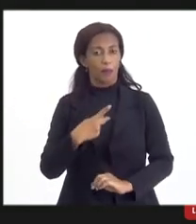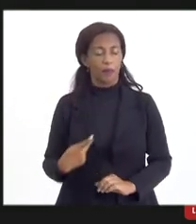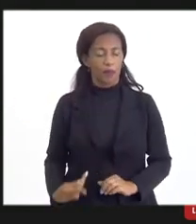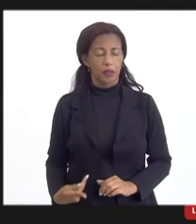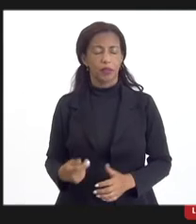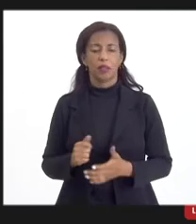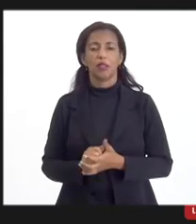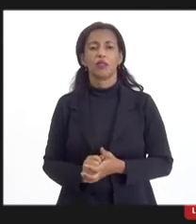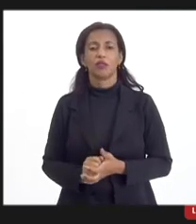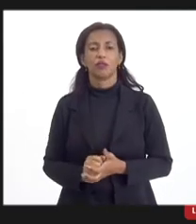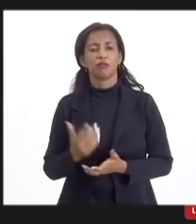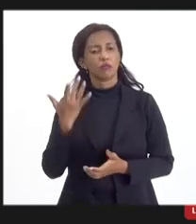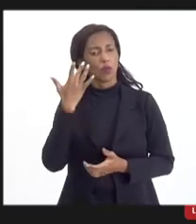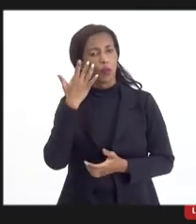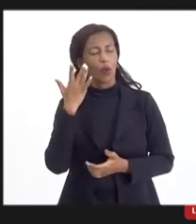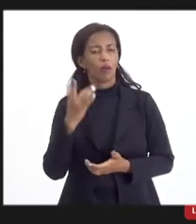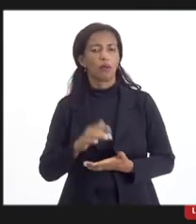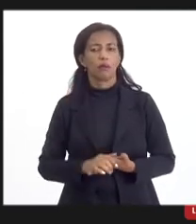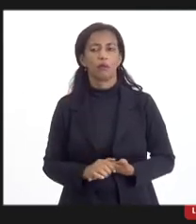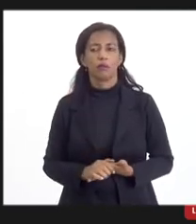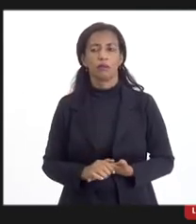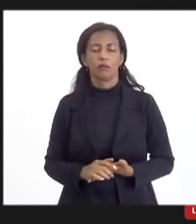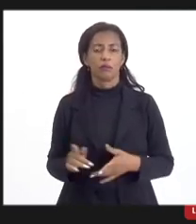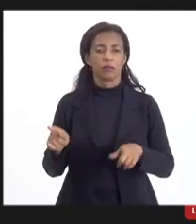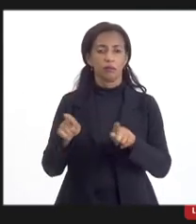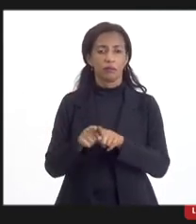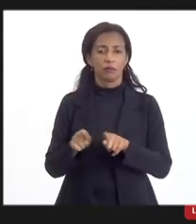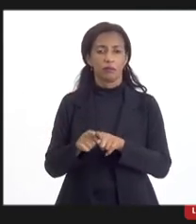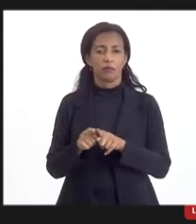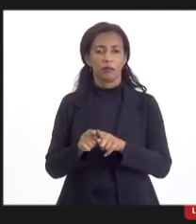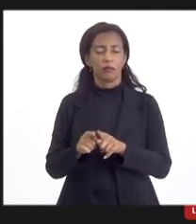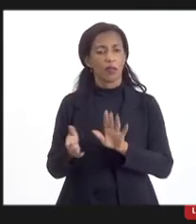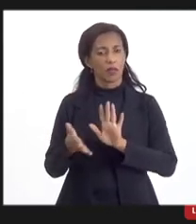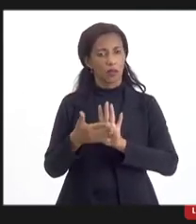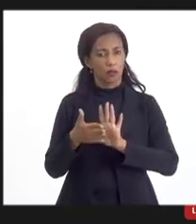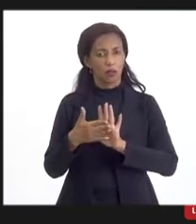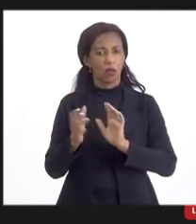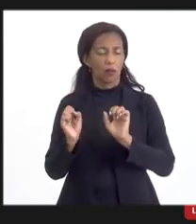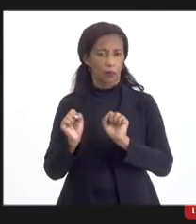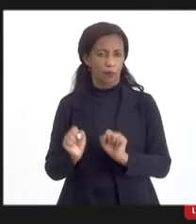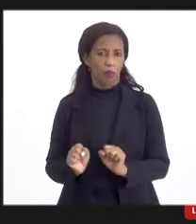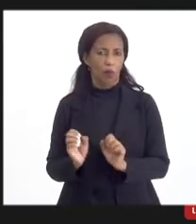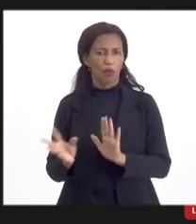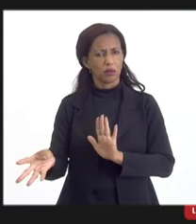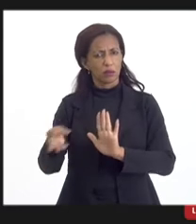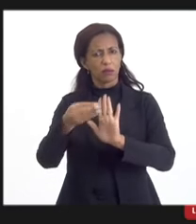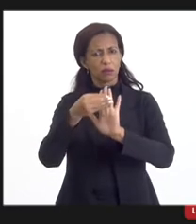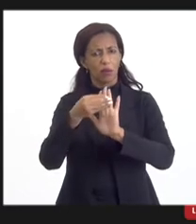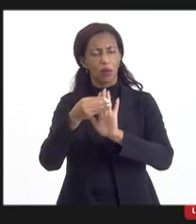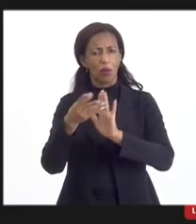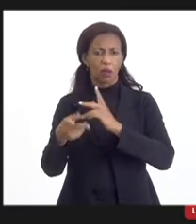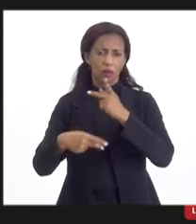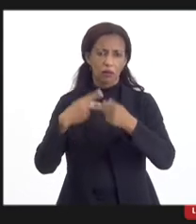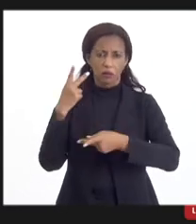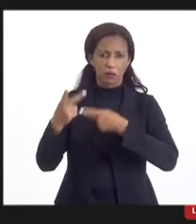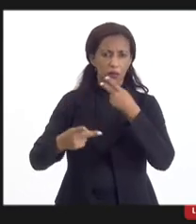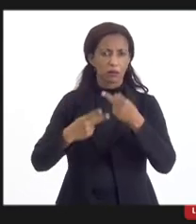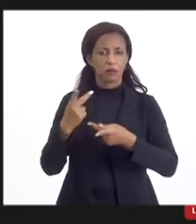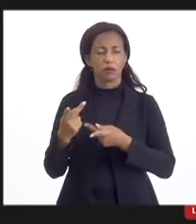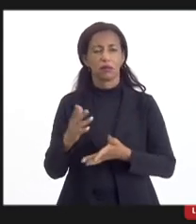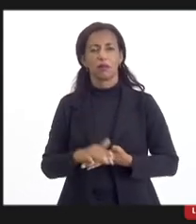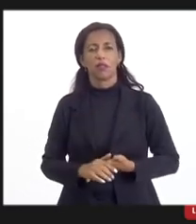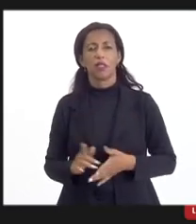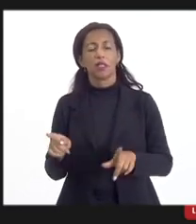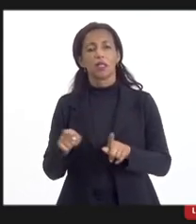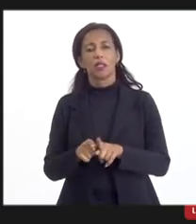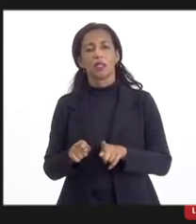o Lula e Silva, acho que é também uma das propostas que podem ser colocadas na mesa, e aquela questão